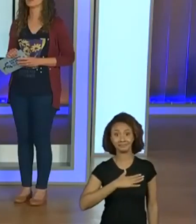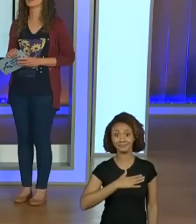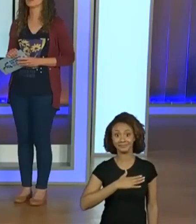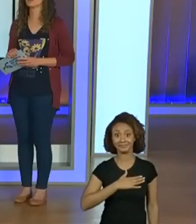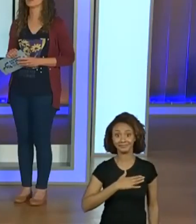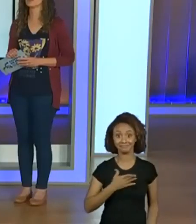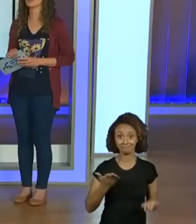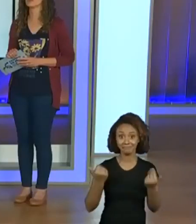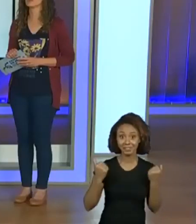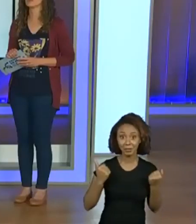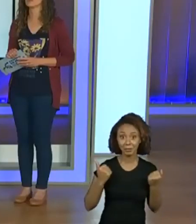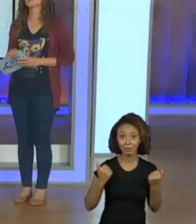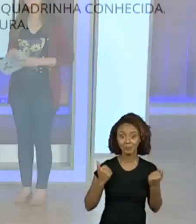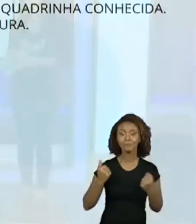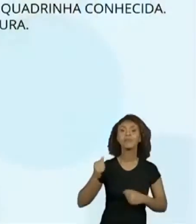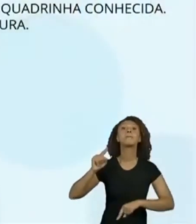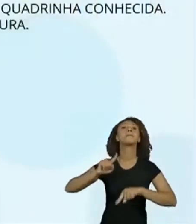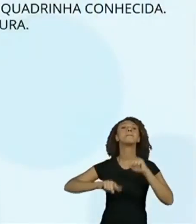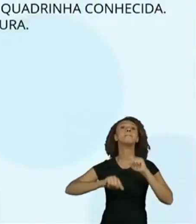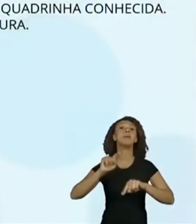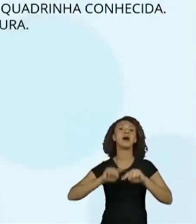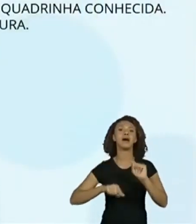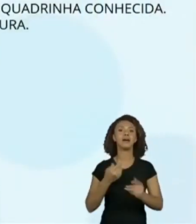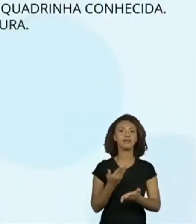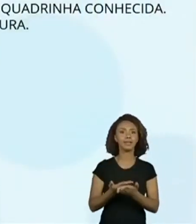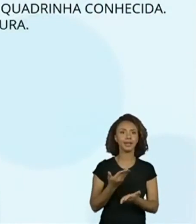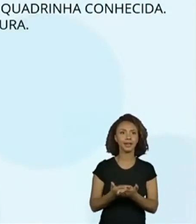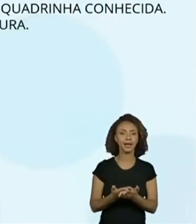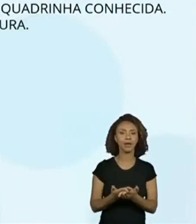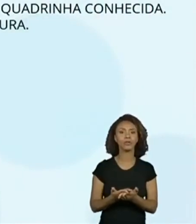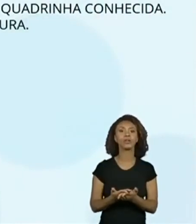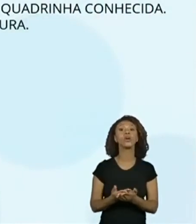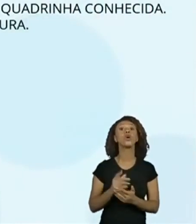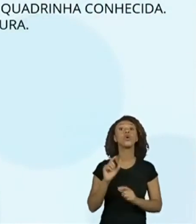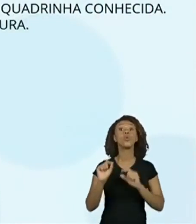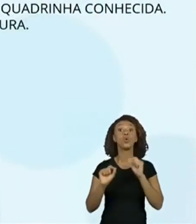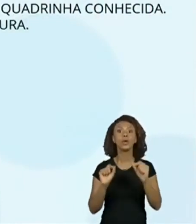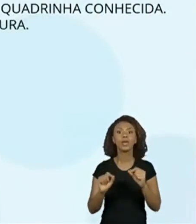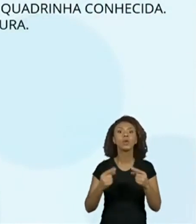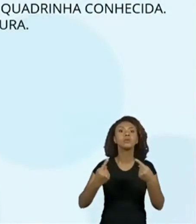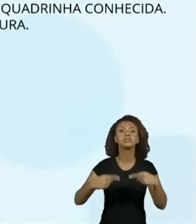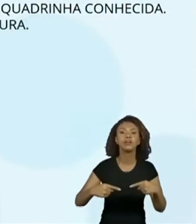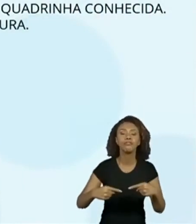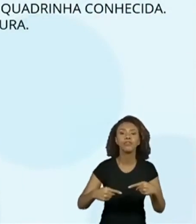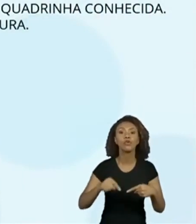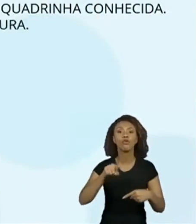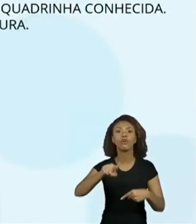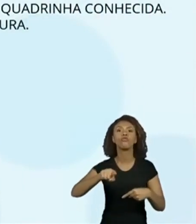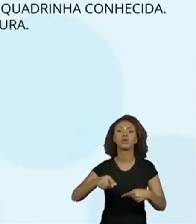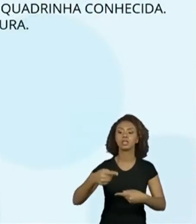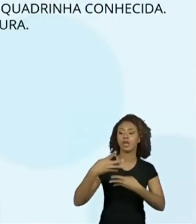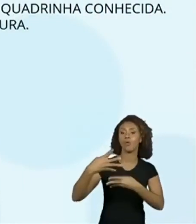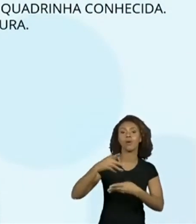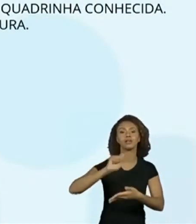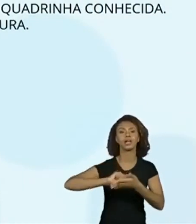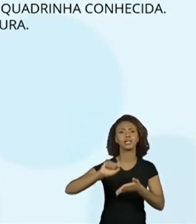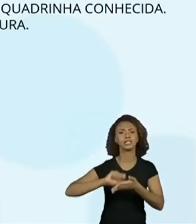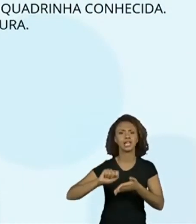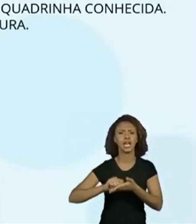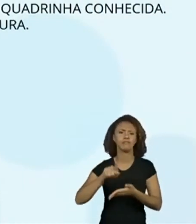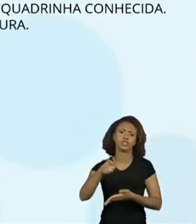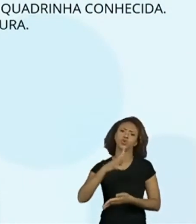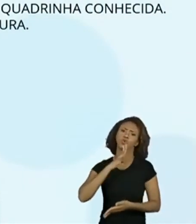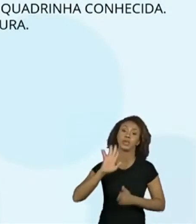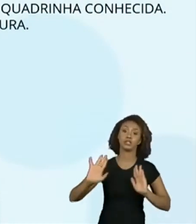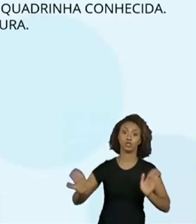Então, vamos para a nossa aula do material, que é a aula em que pede o desafio de escrever uma quadrinha conhecida, que possa fazer